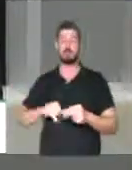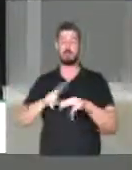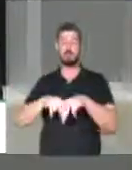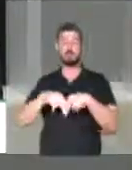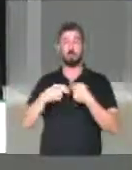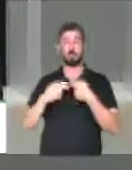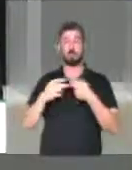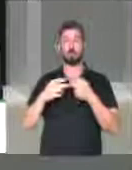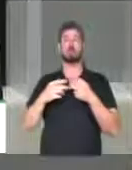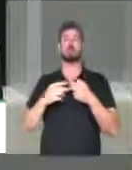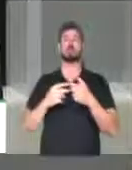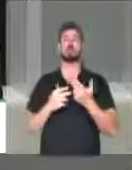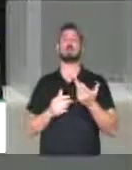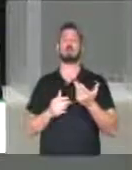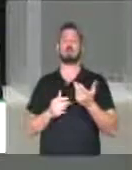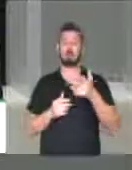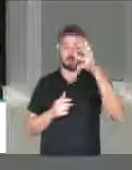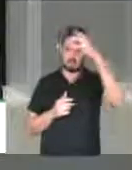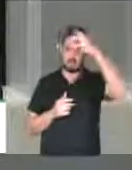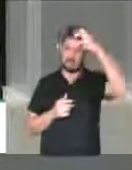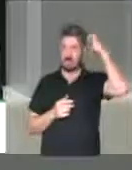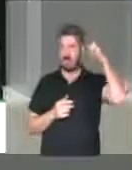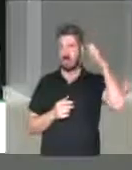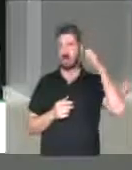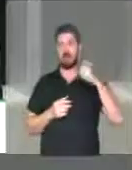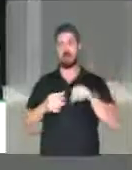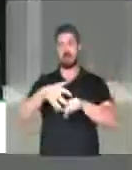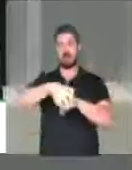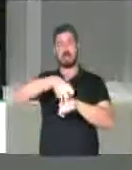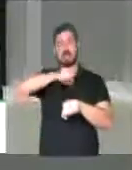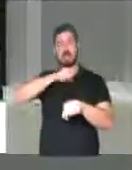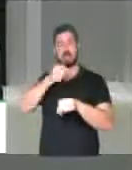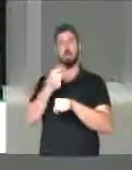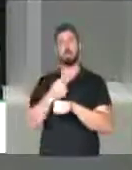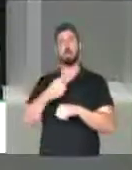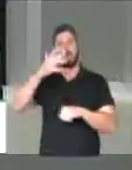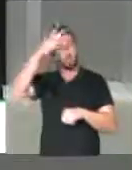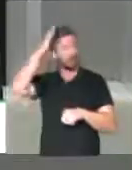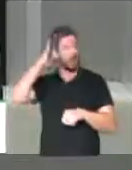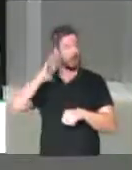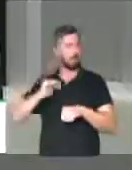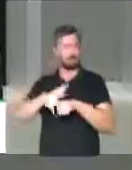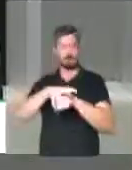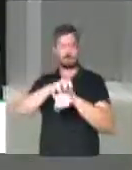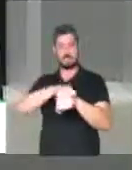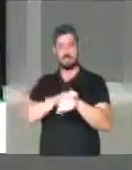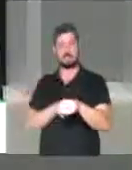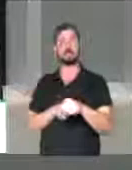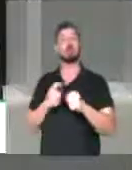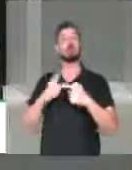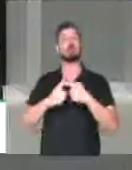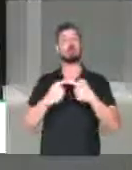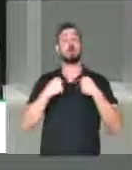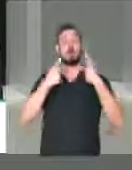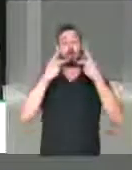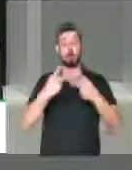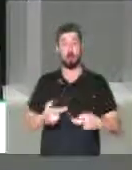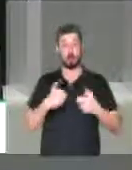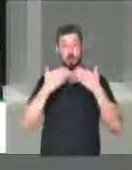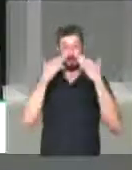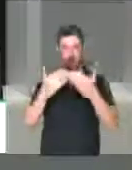vítimas desse triste acidente. Elas são as grandes responsáveis pela lei, cujo projeto